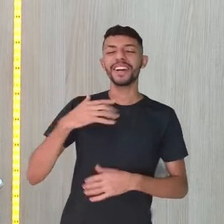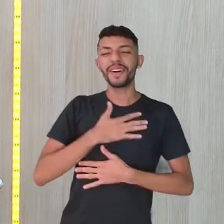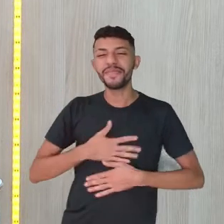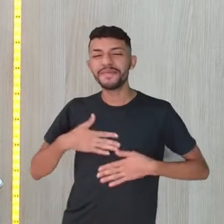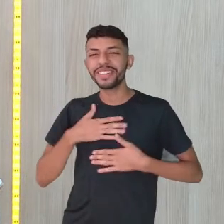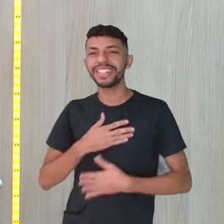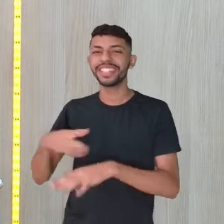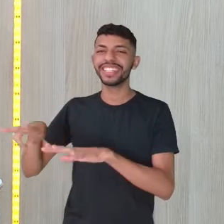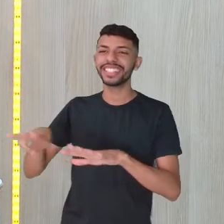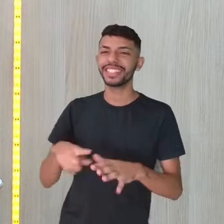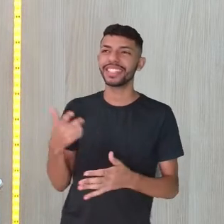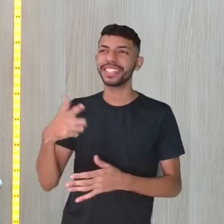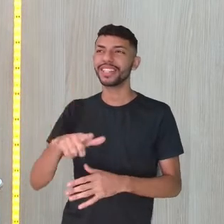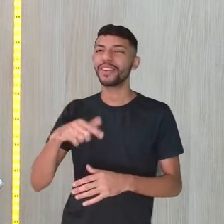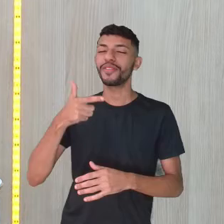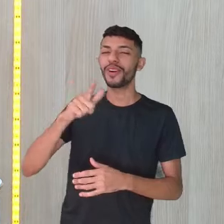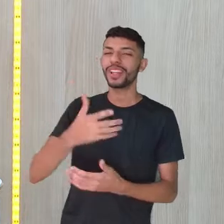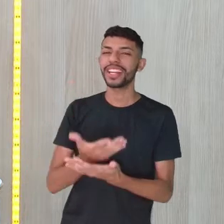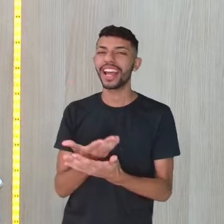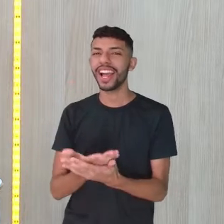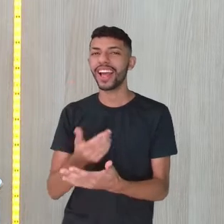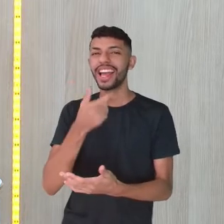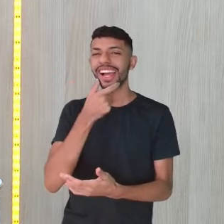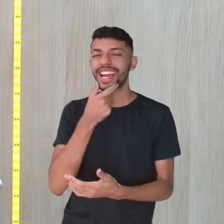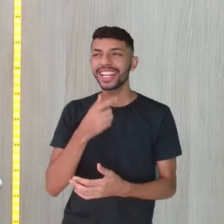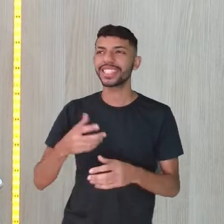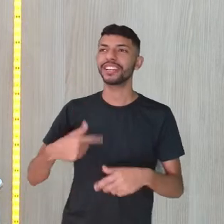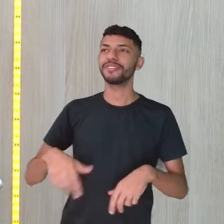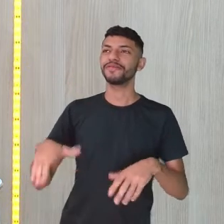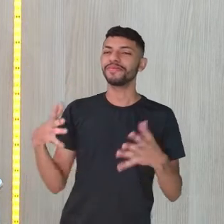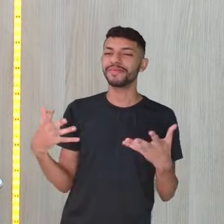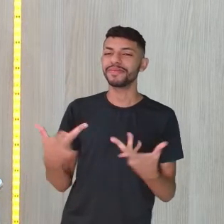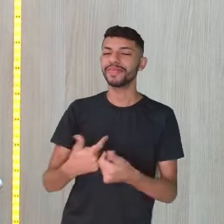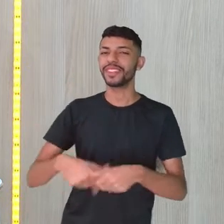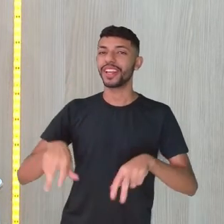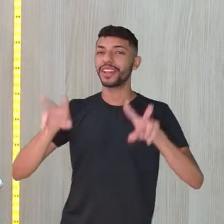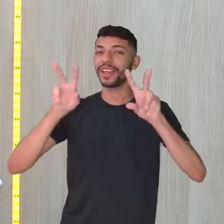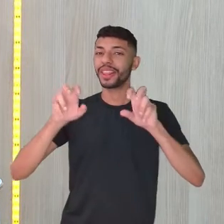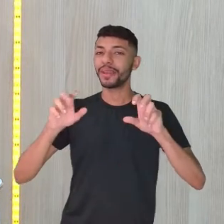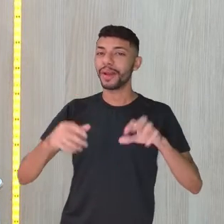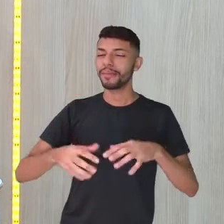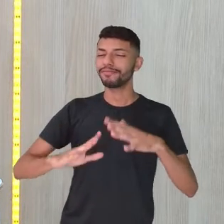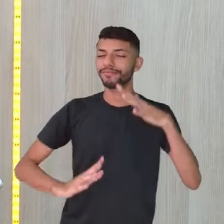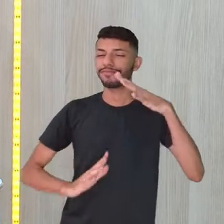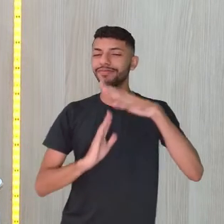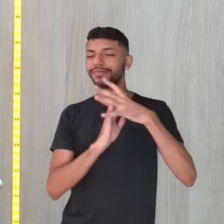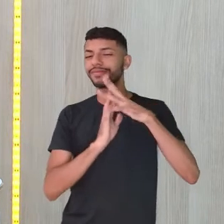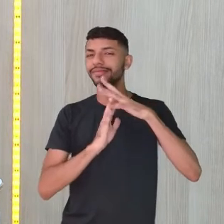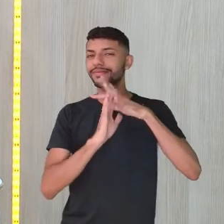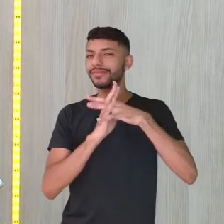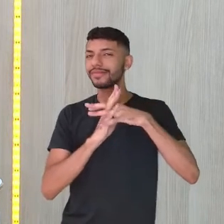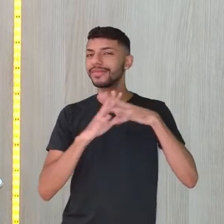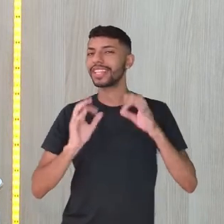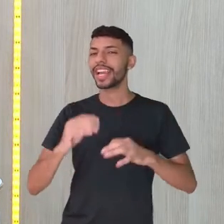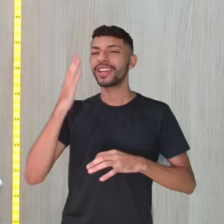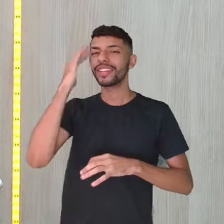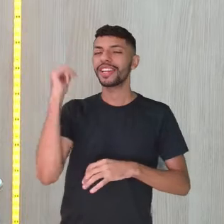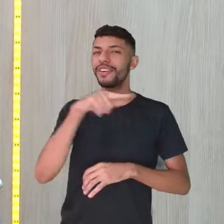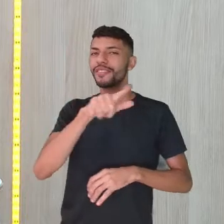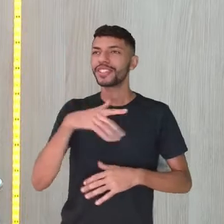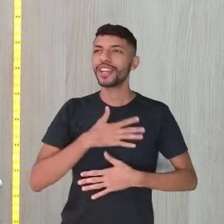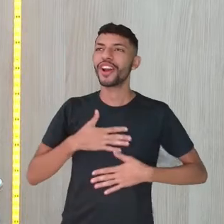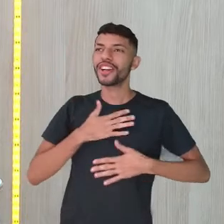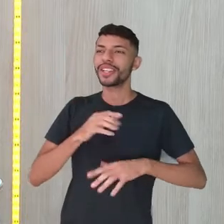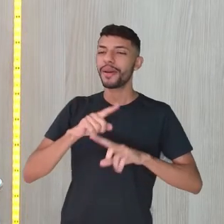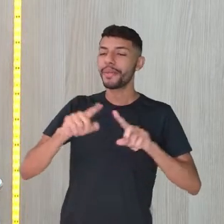mais uma semana, outra aula de inglês fantástica, assunto top. Eu sei que vocês gostam desse assunto da aula de hoje, mas aí é importantíssimo